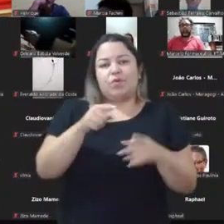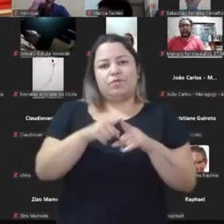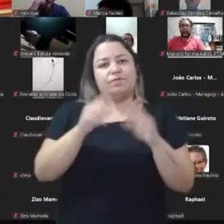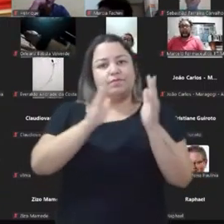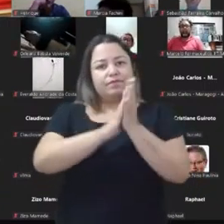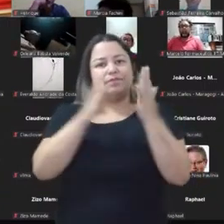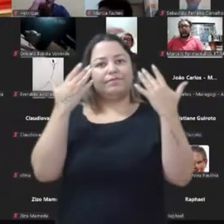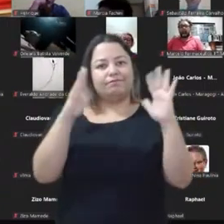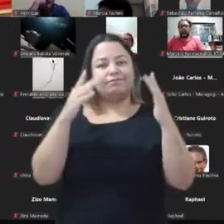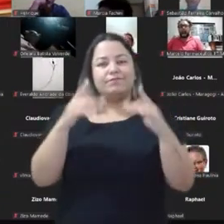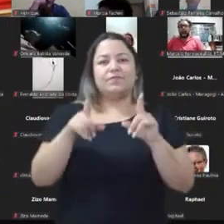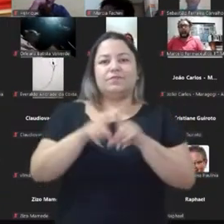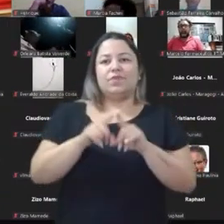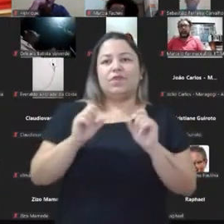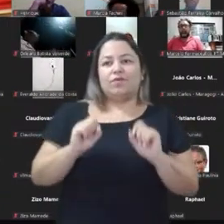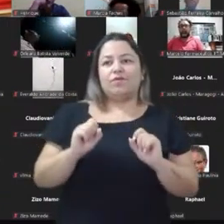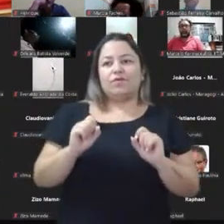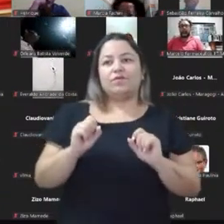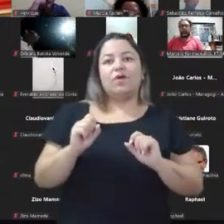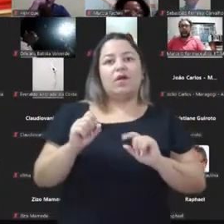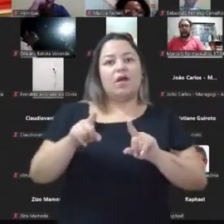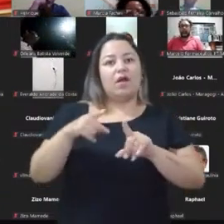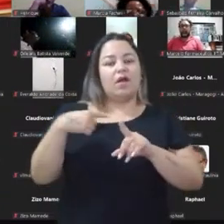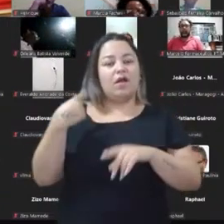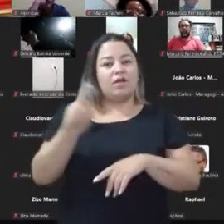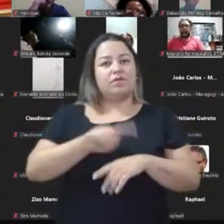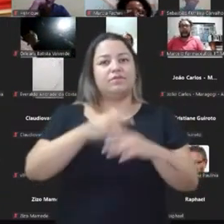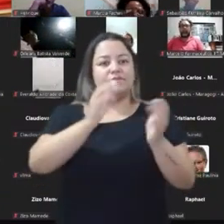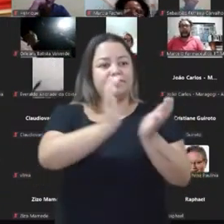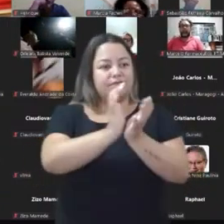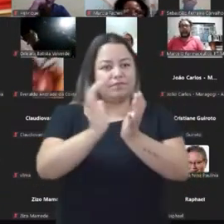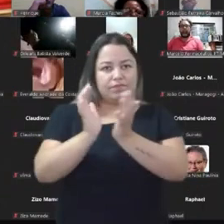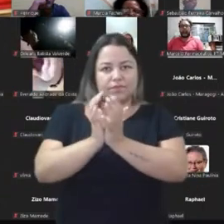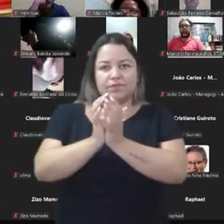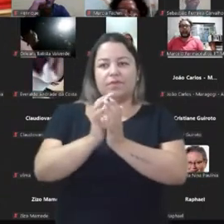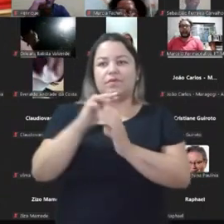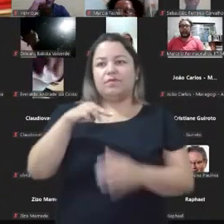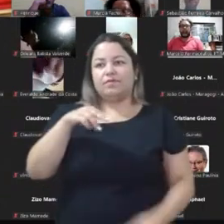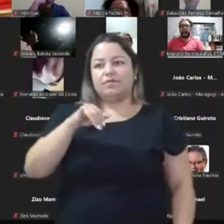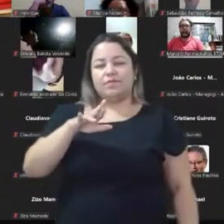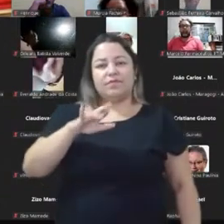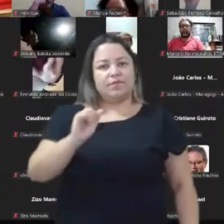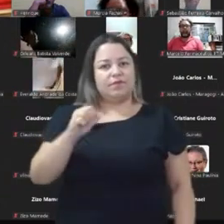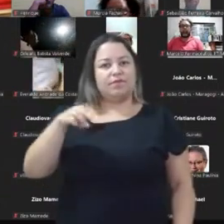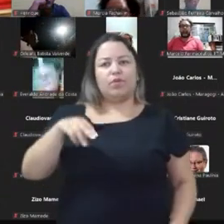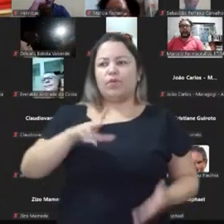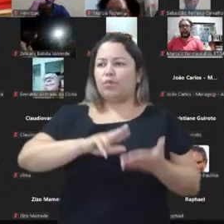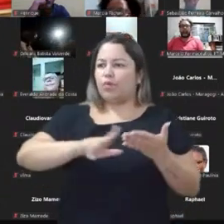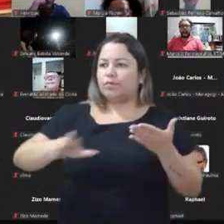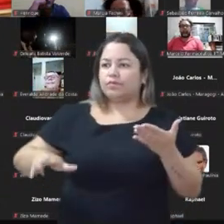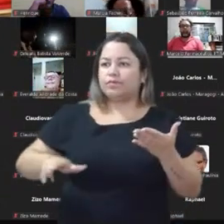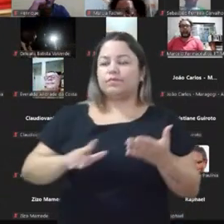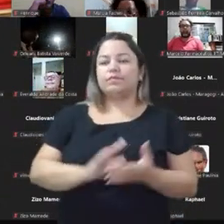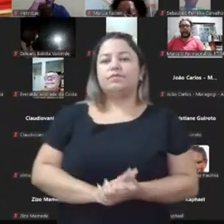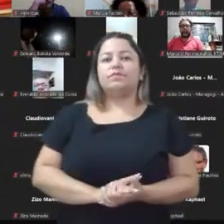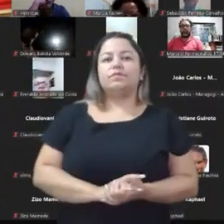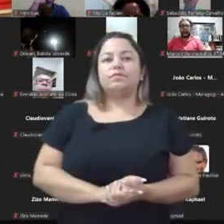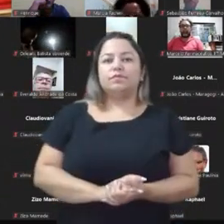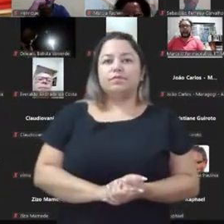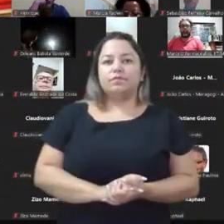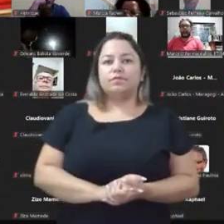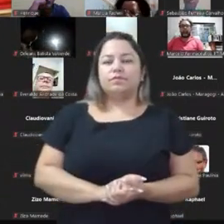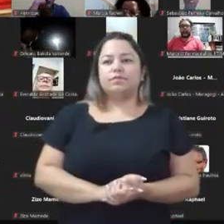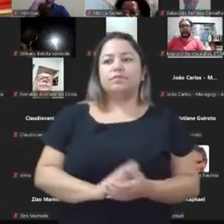uma atividade feita com sucesso. A nossa equipe que está toda aqui, Miriam, Pedro, Andressa, Pietro e tudo mais,